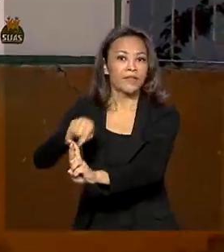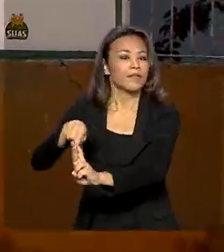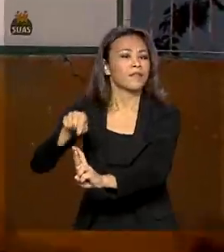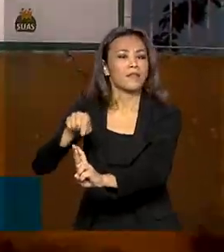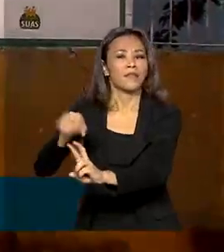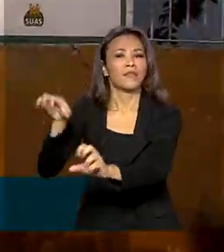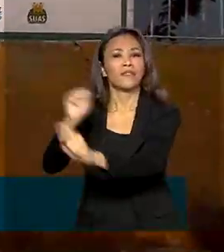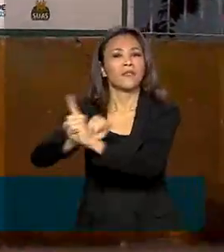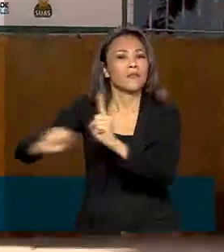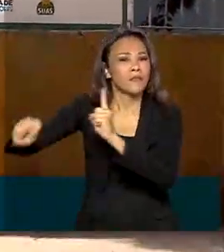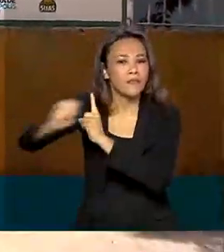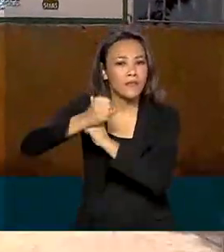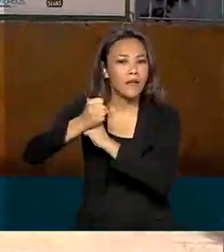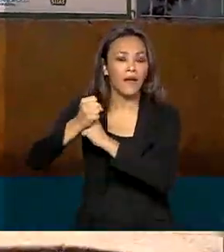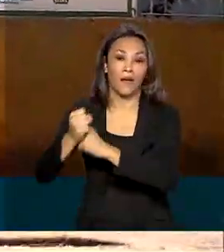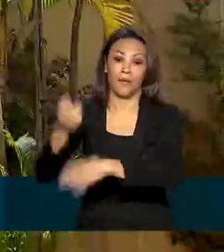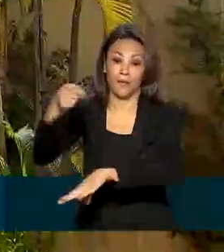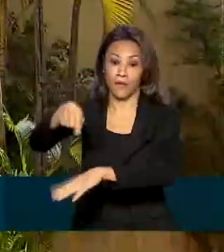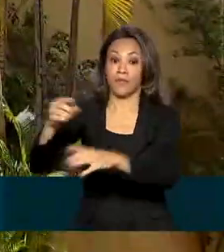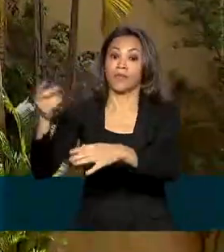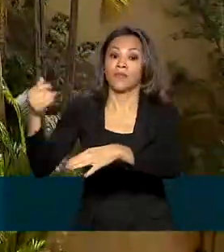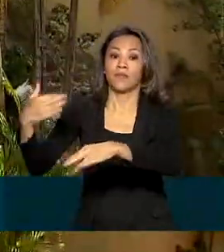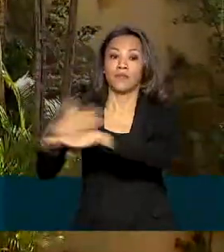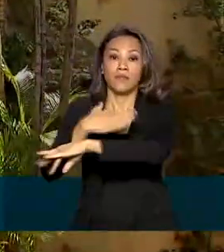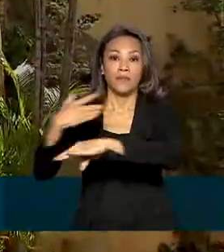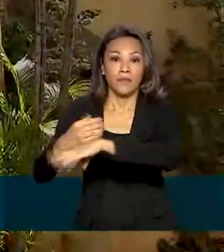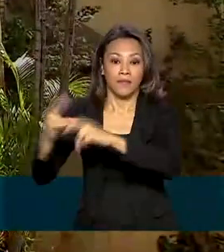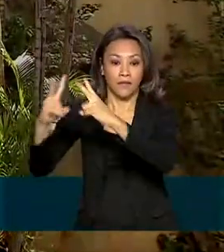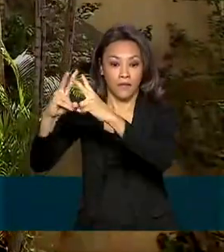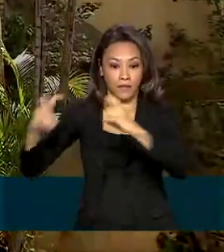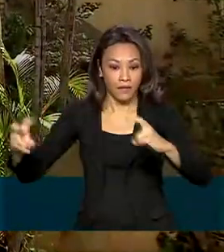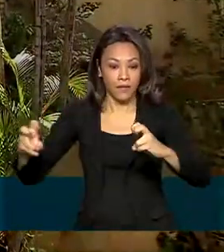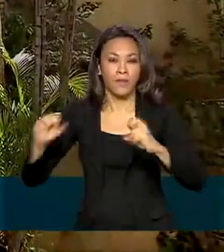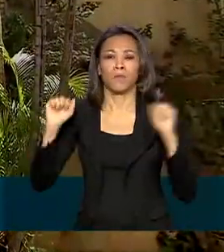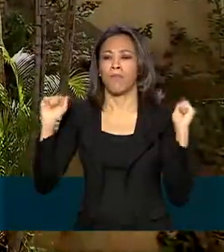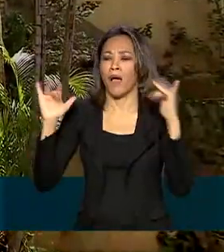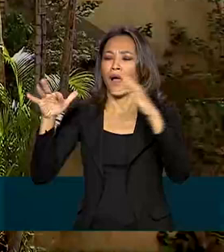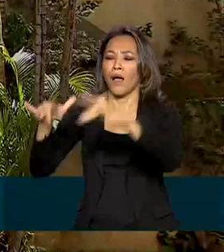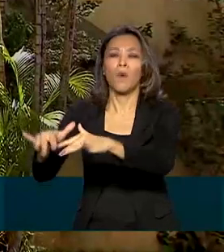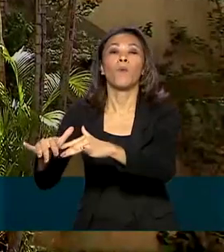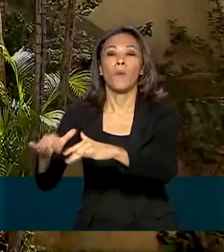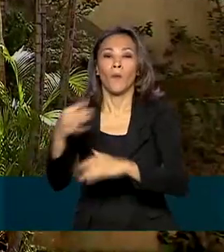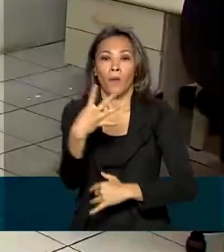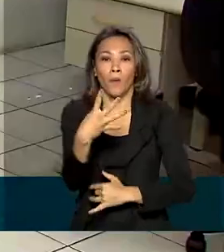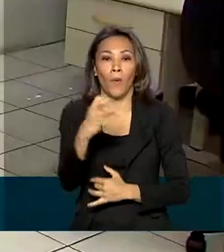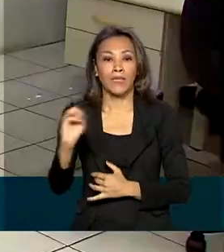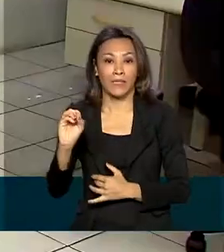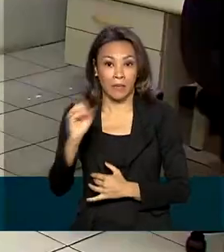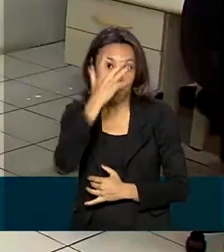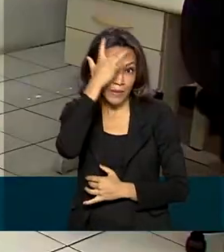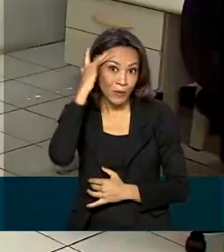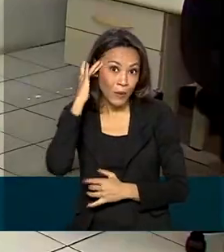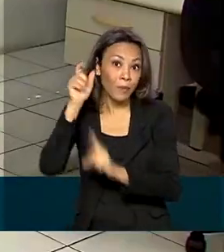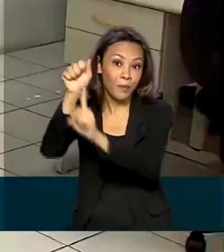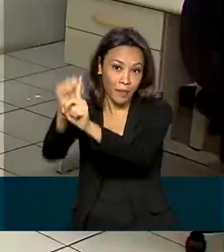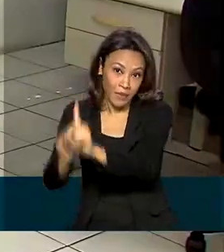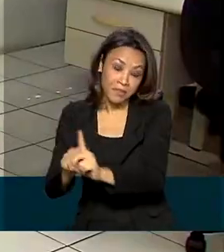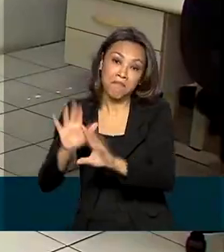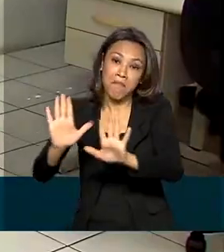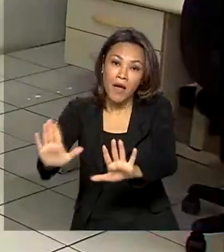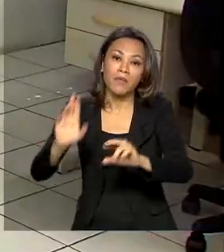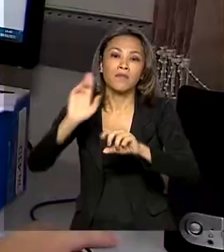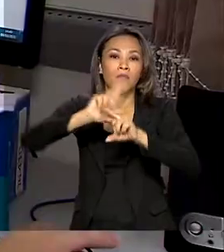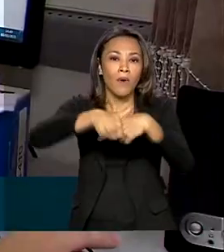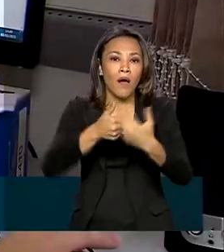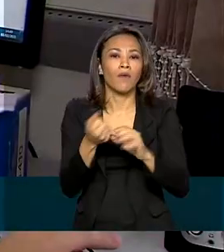assistência social, em Florianópolis, são atendidas, em média, 400 pessoas por mês. Mas, por conta da Covid